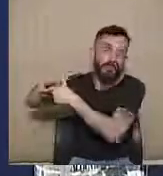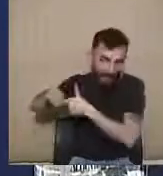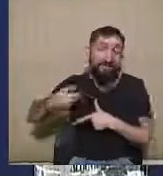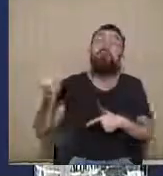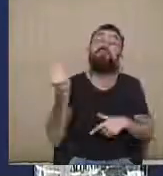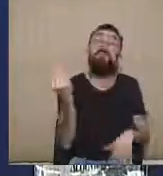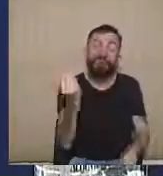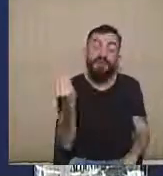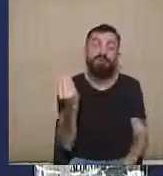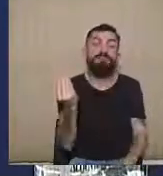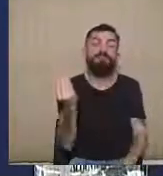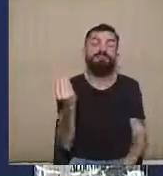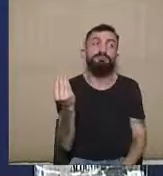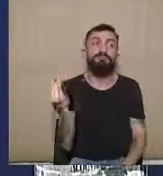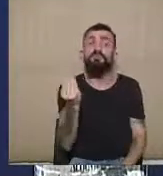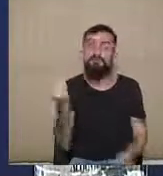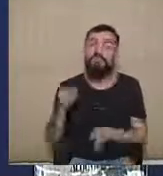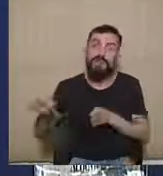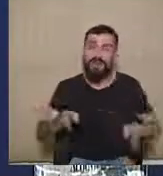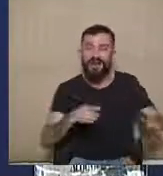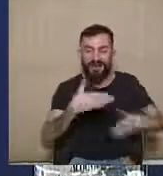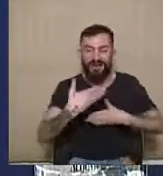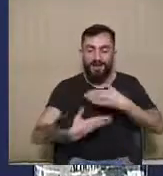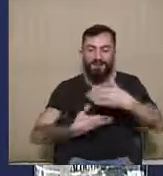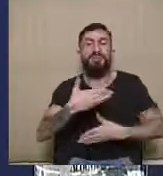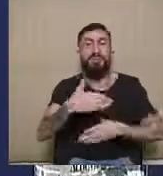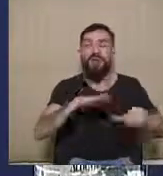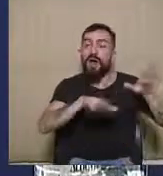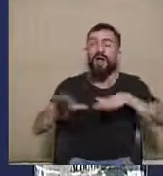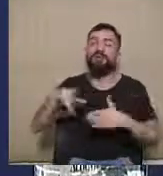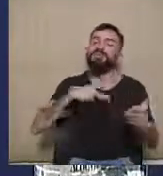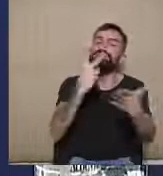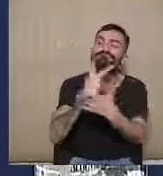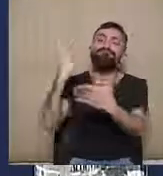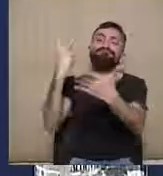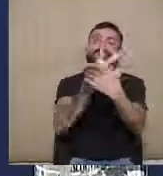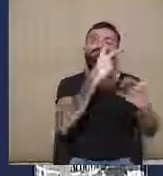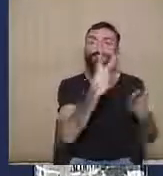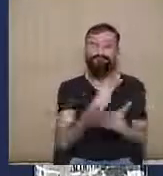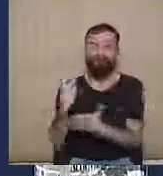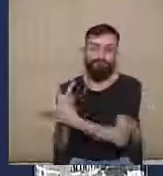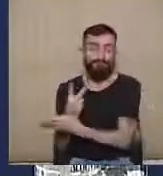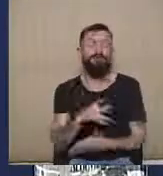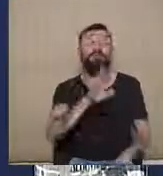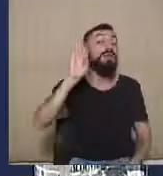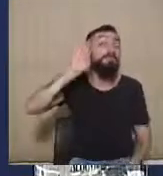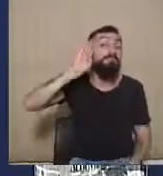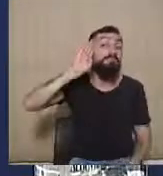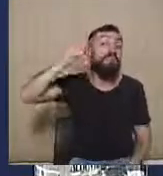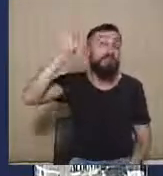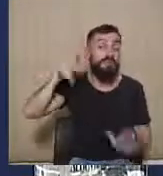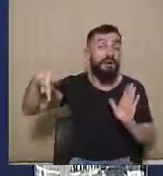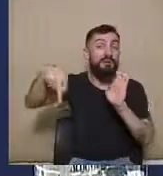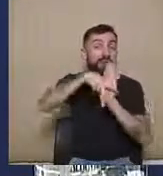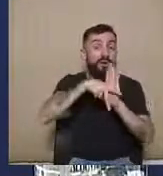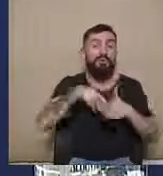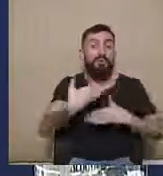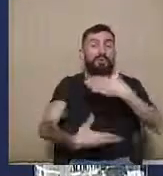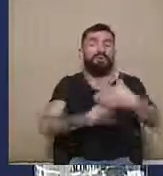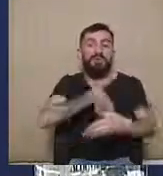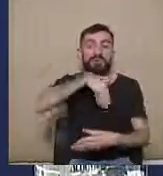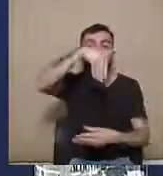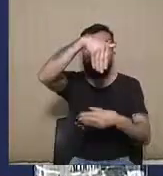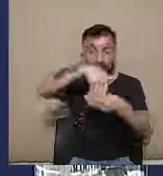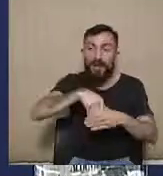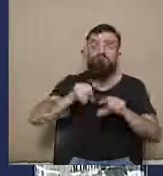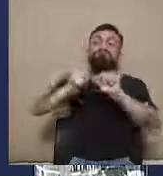longo dessa caminhada, porventura, vão existir. As principais demandas eleitorais que